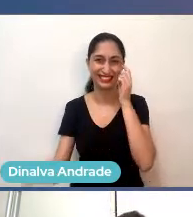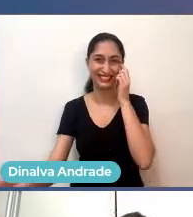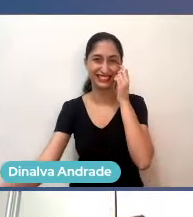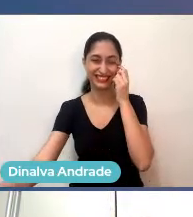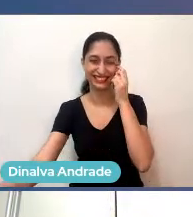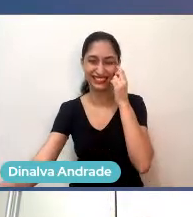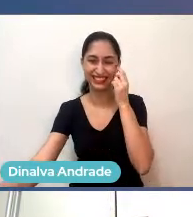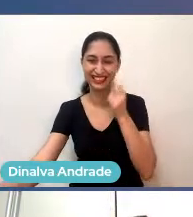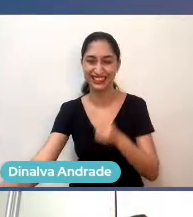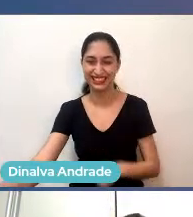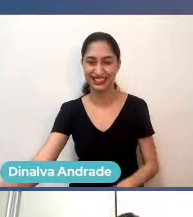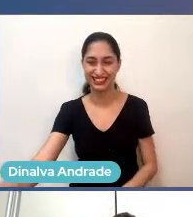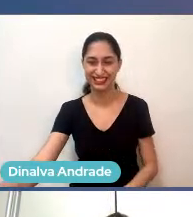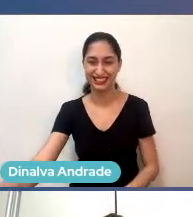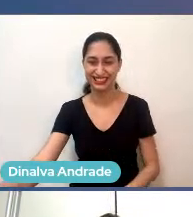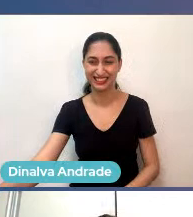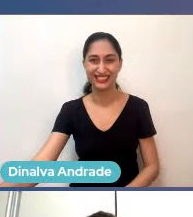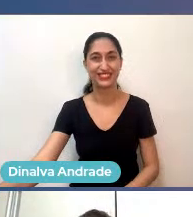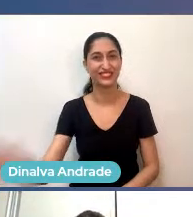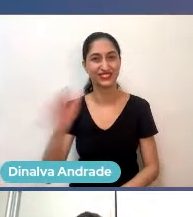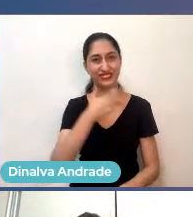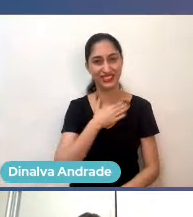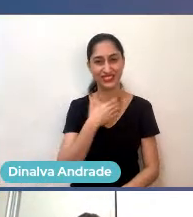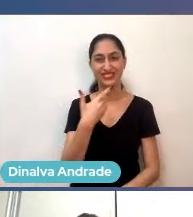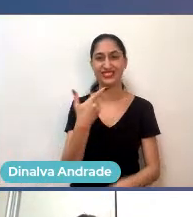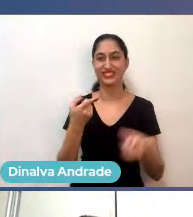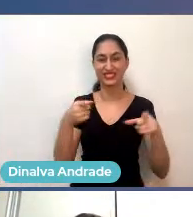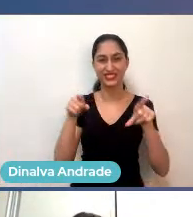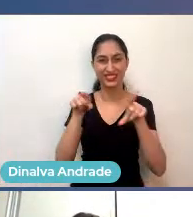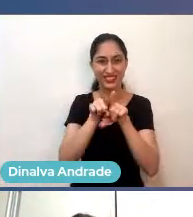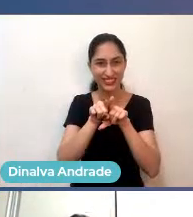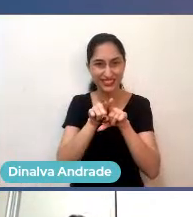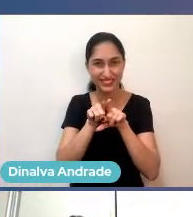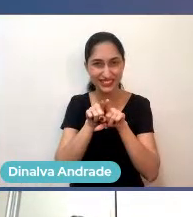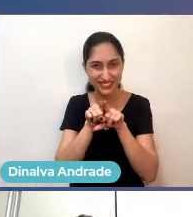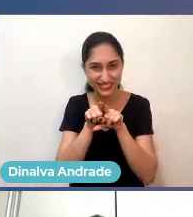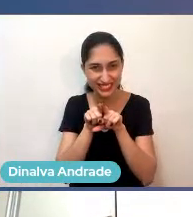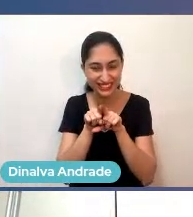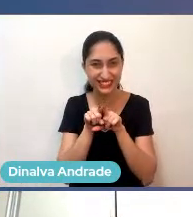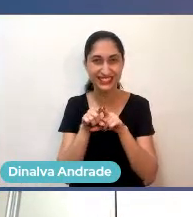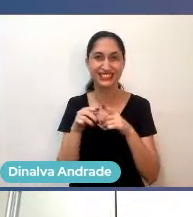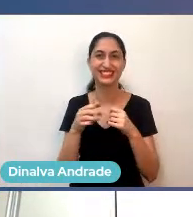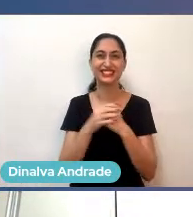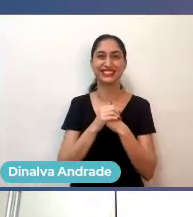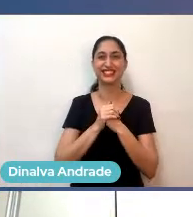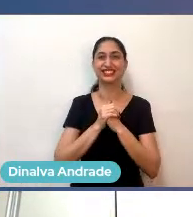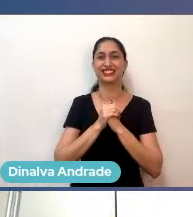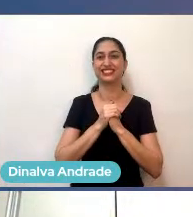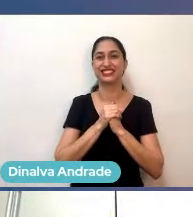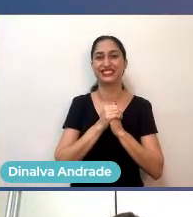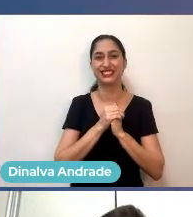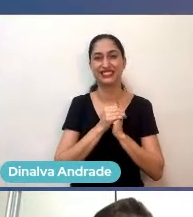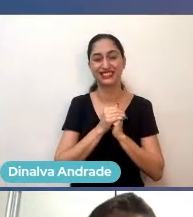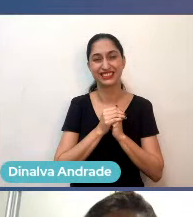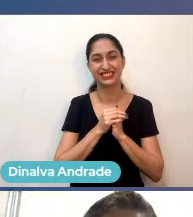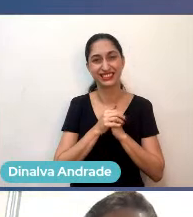esse aqui era o meu sócio numa dessas áreas de trabalho também, aqui era a nossa sala de reunião,